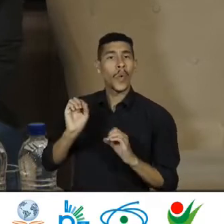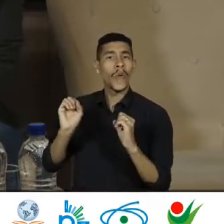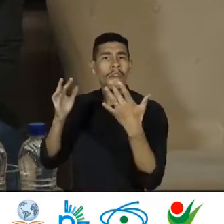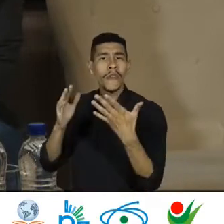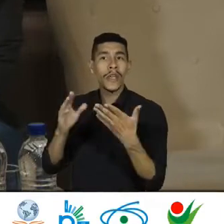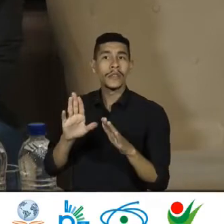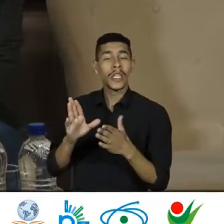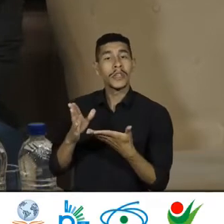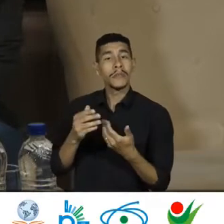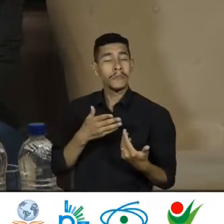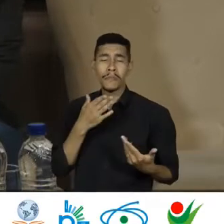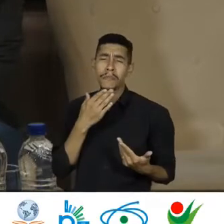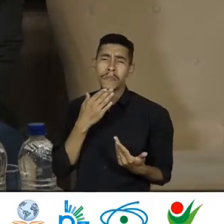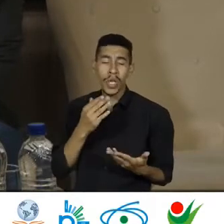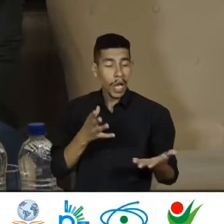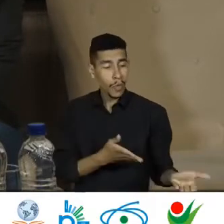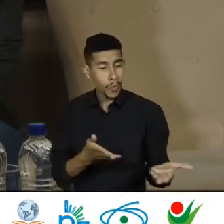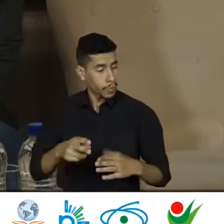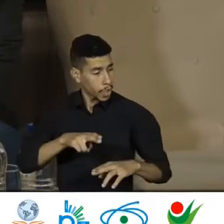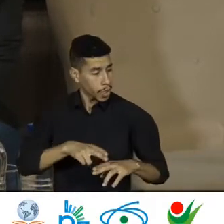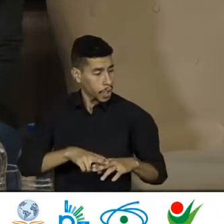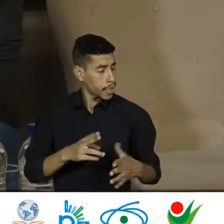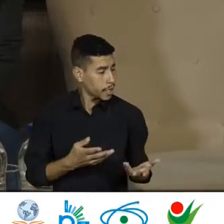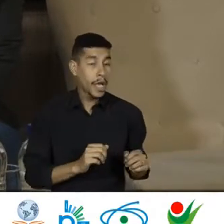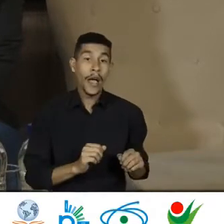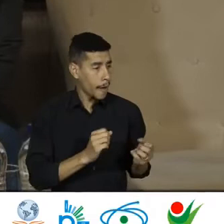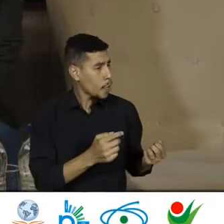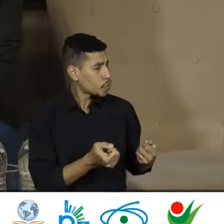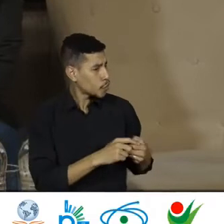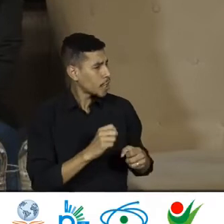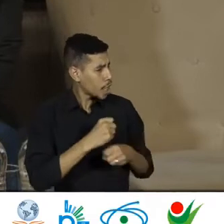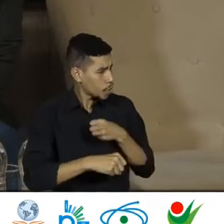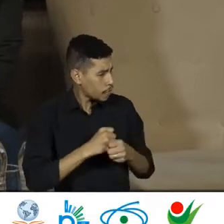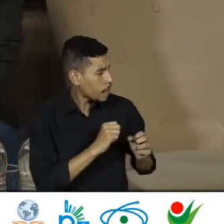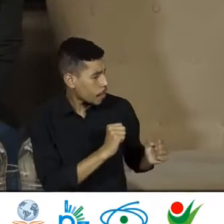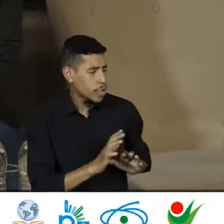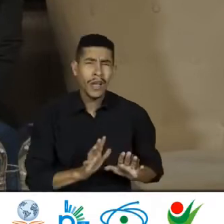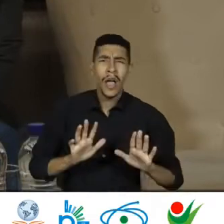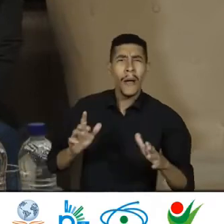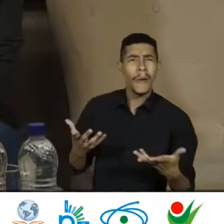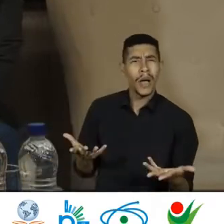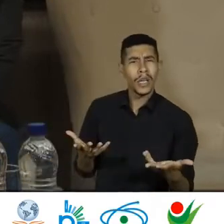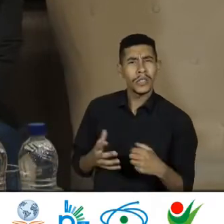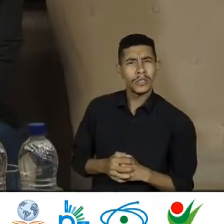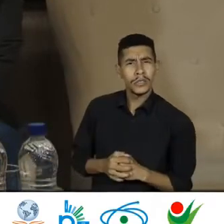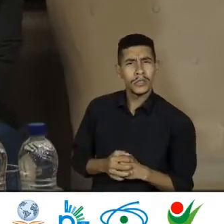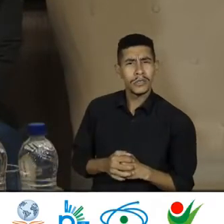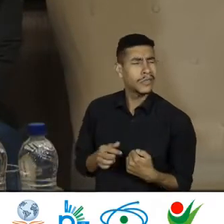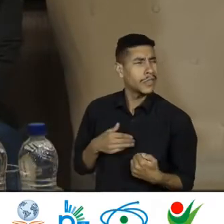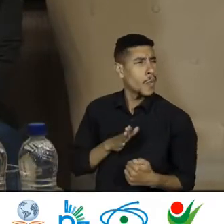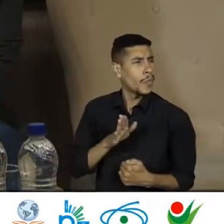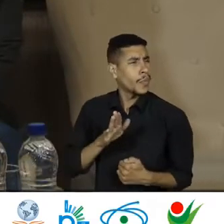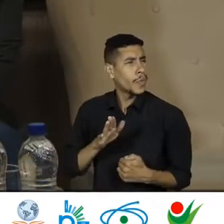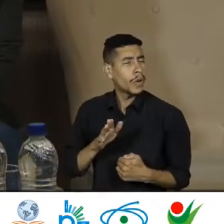ofereceram uma cadeira Pediram-me educadamente Para voltar no próximo ano Mas onde iremos, minha querida